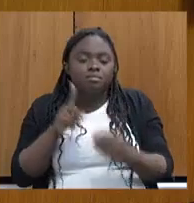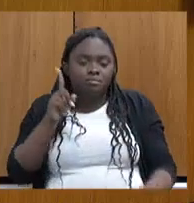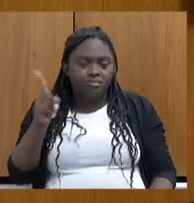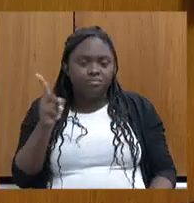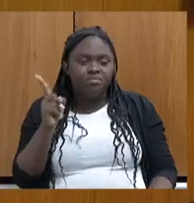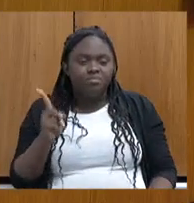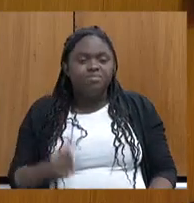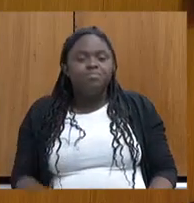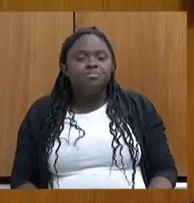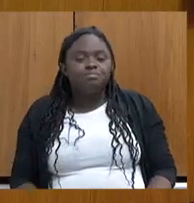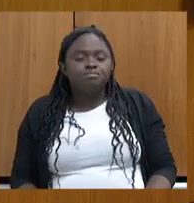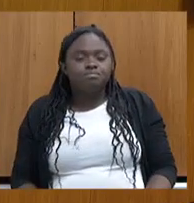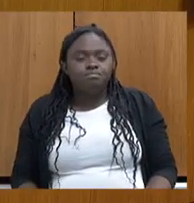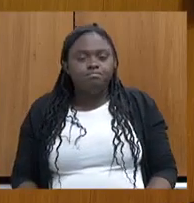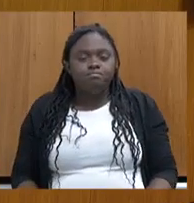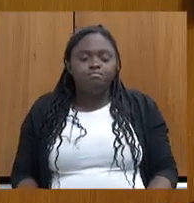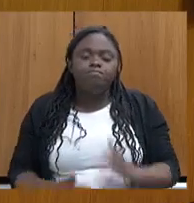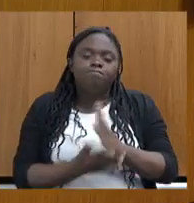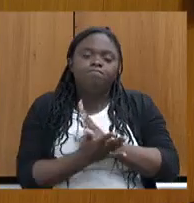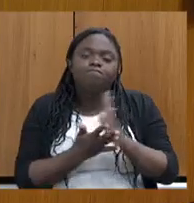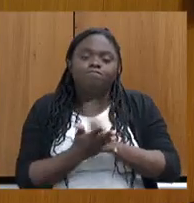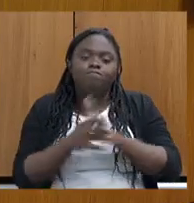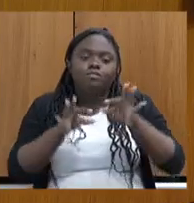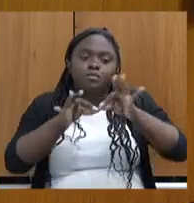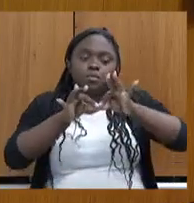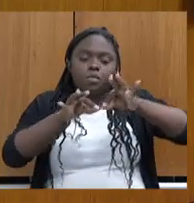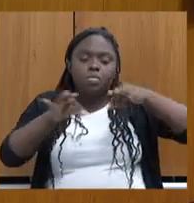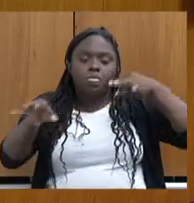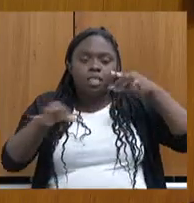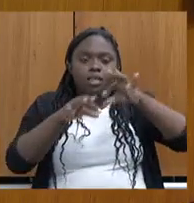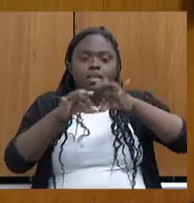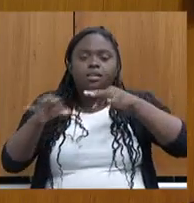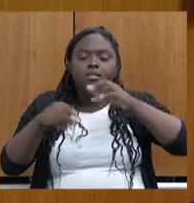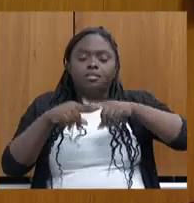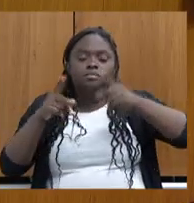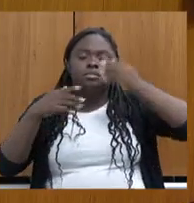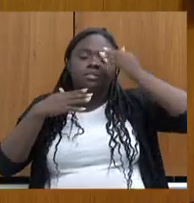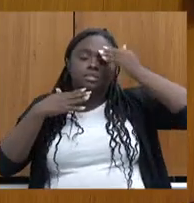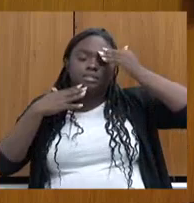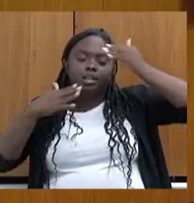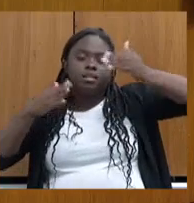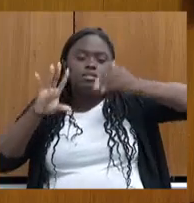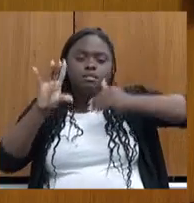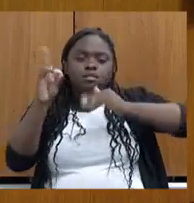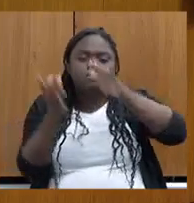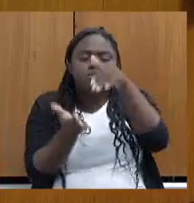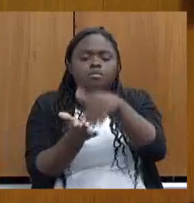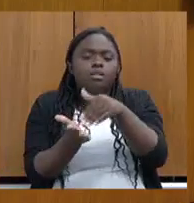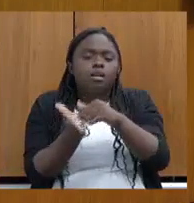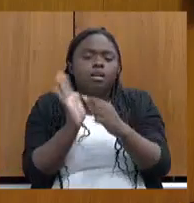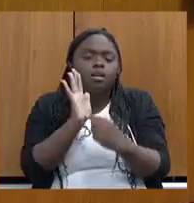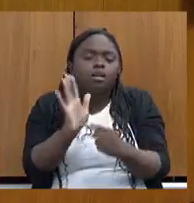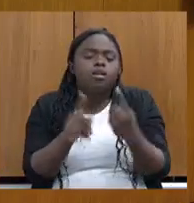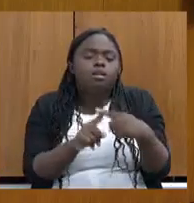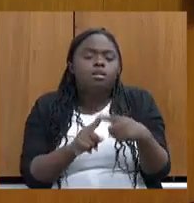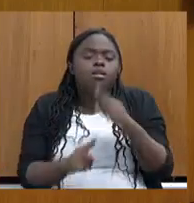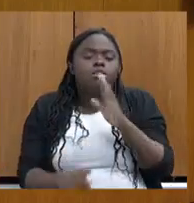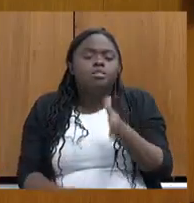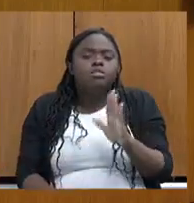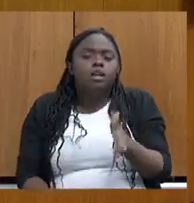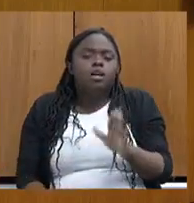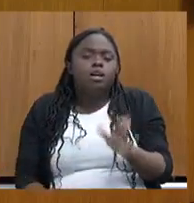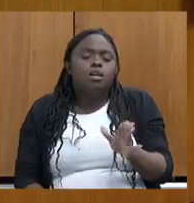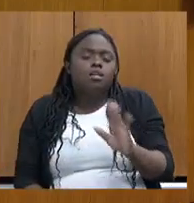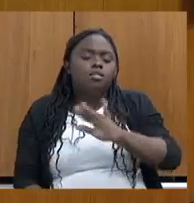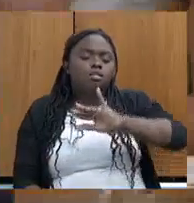rasgaram algumas. Mas, graças a Deus, foi no final da exposição, porque já estava previsto delas serem